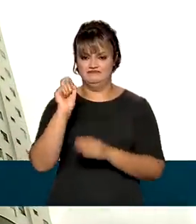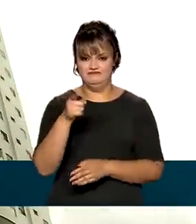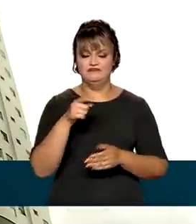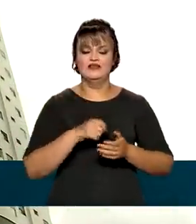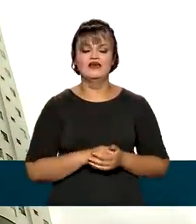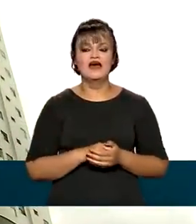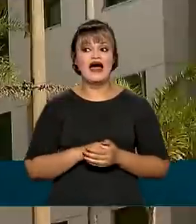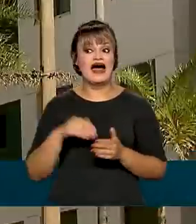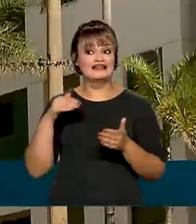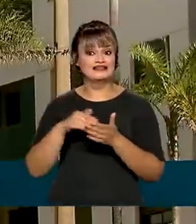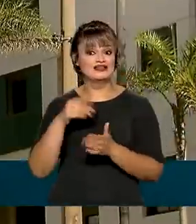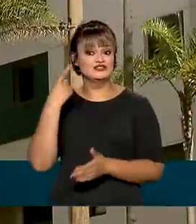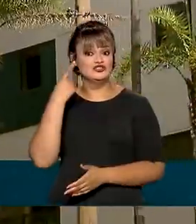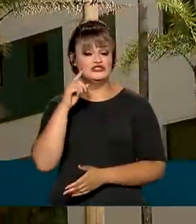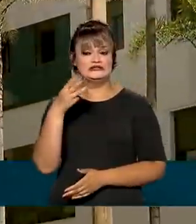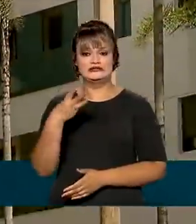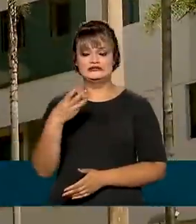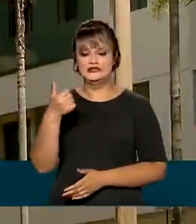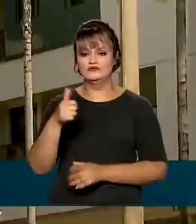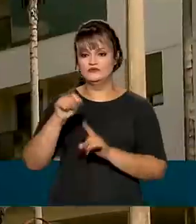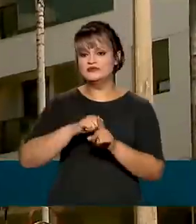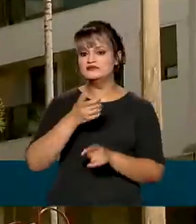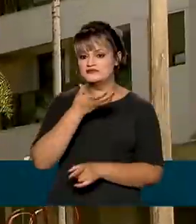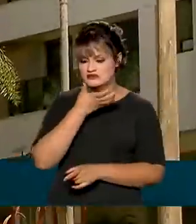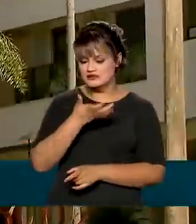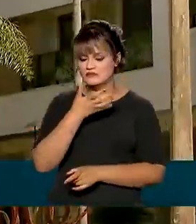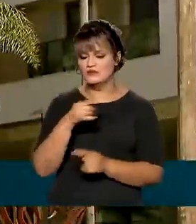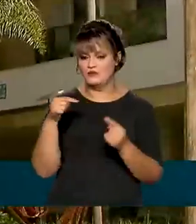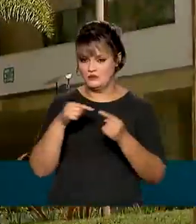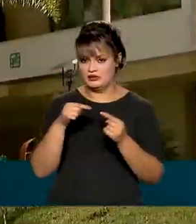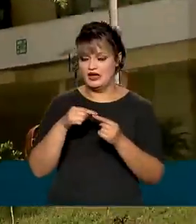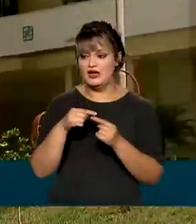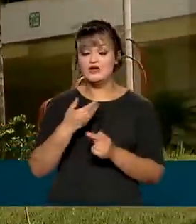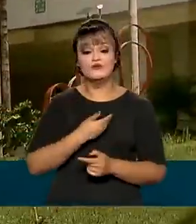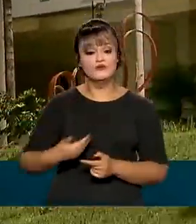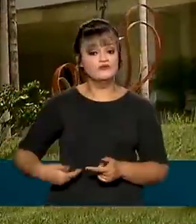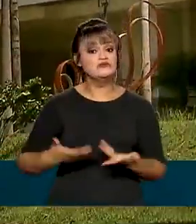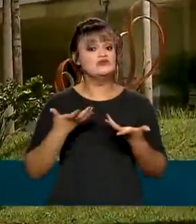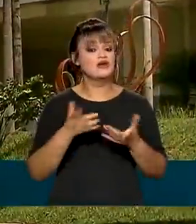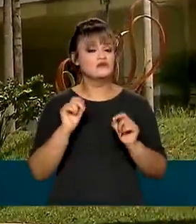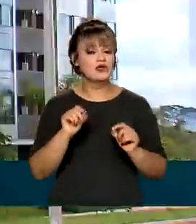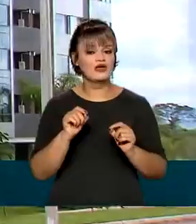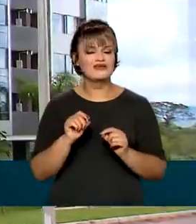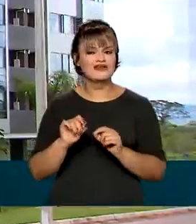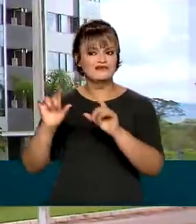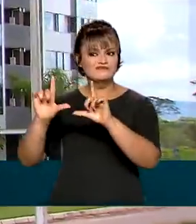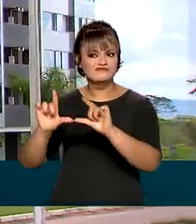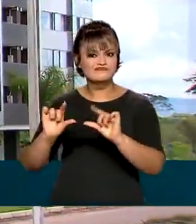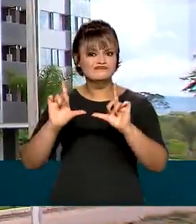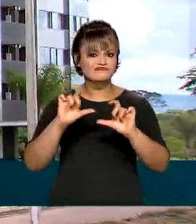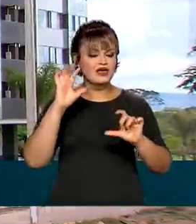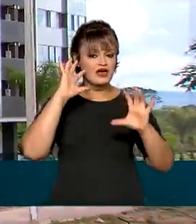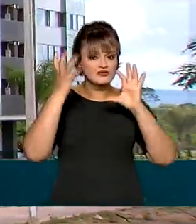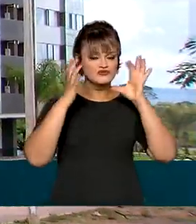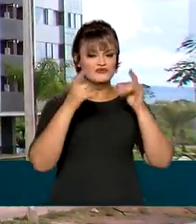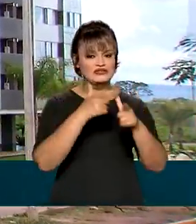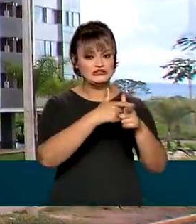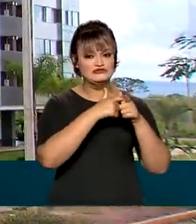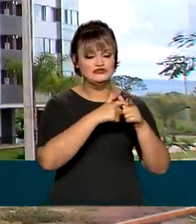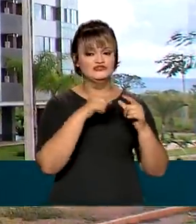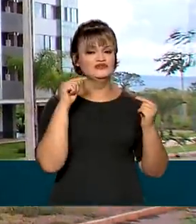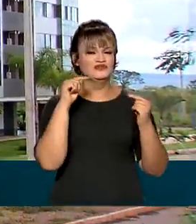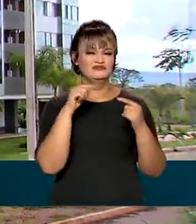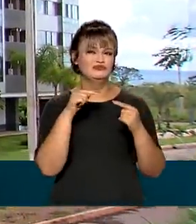vale até o dia 31 de dezembro deste ano e, segundo o governo, o objetivo é amenizar o impacto econômico da